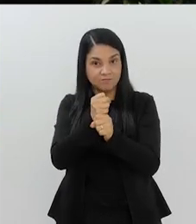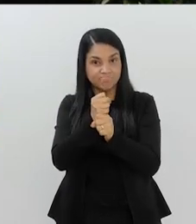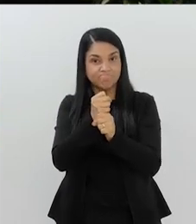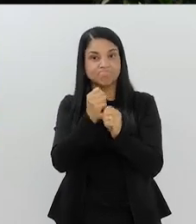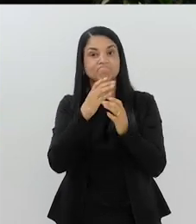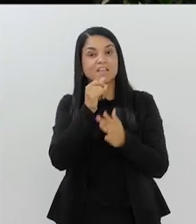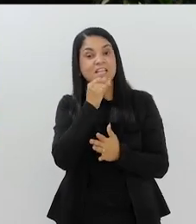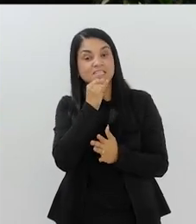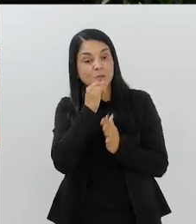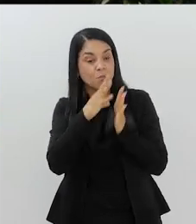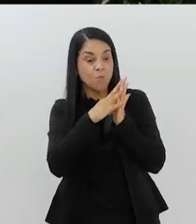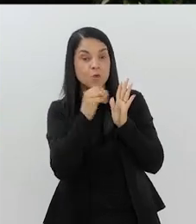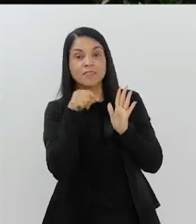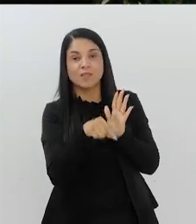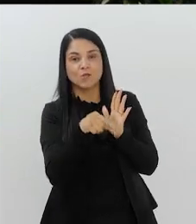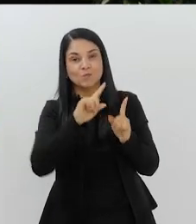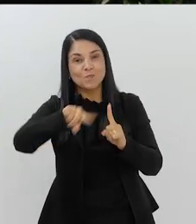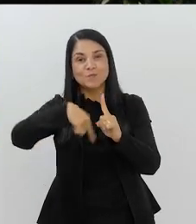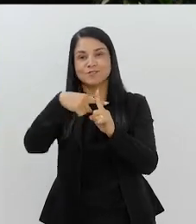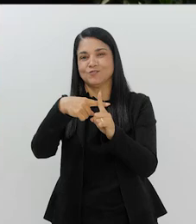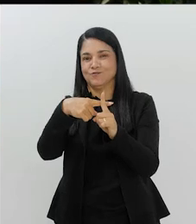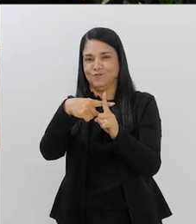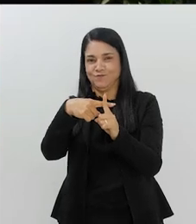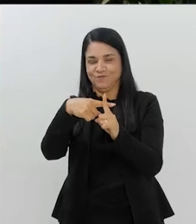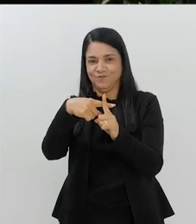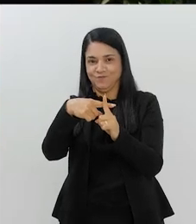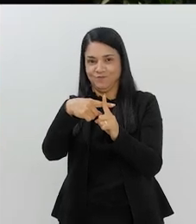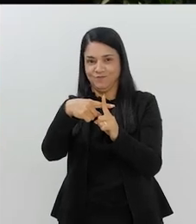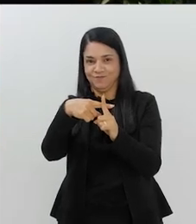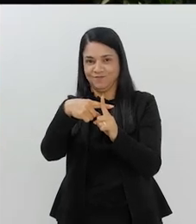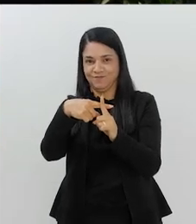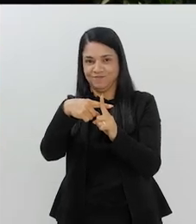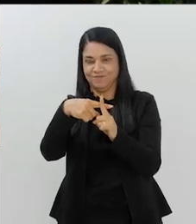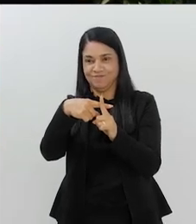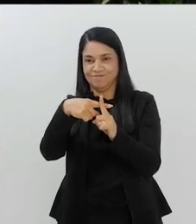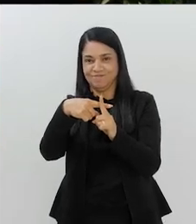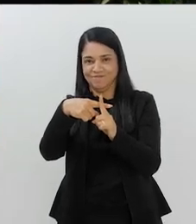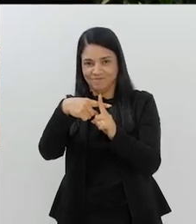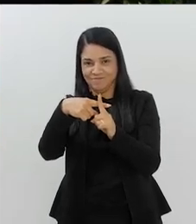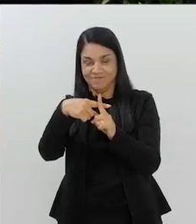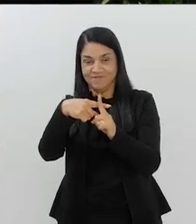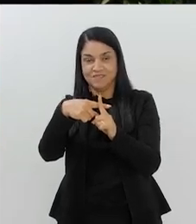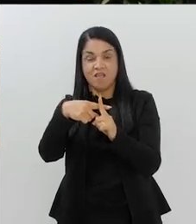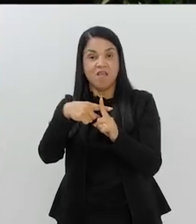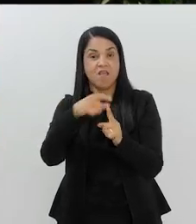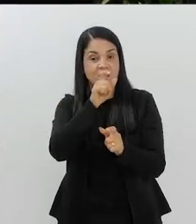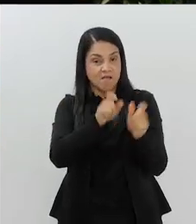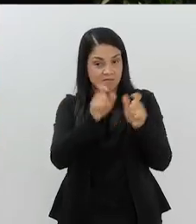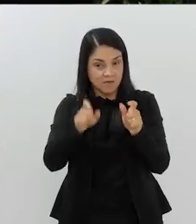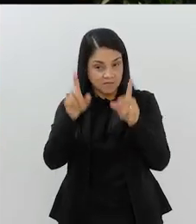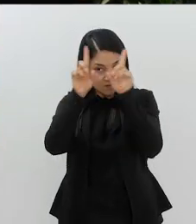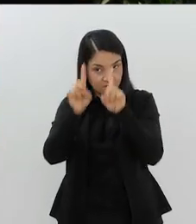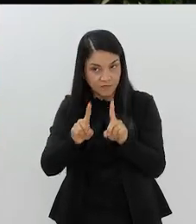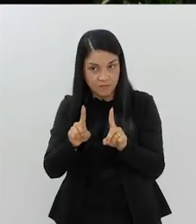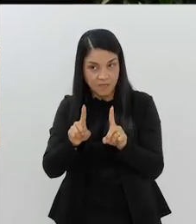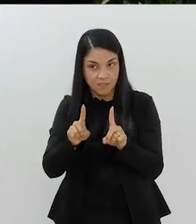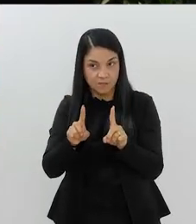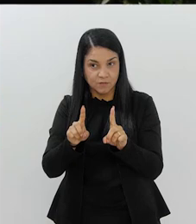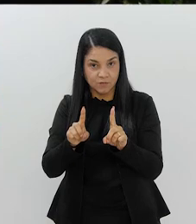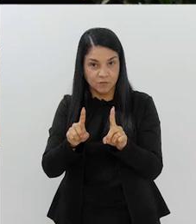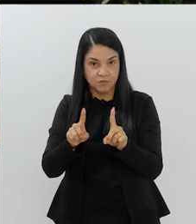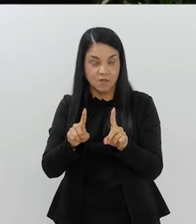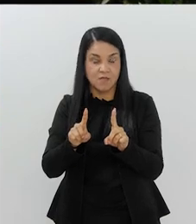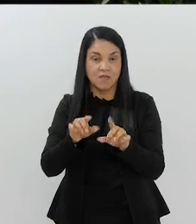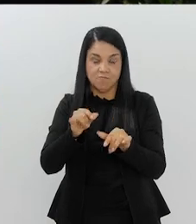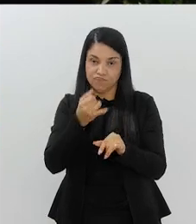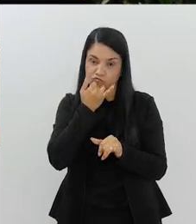exemplos, e exemplos altamente positivos, porque muitos atletas deficientes,